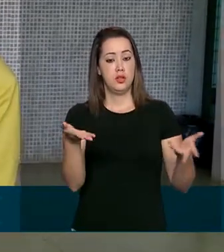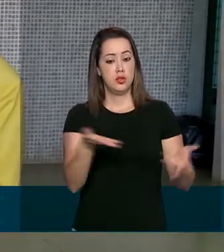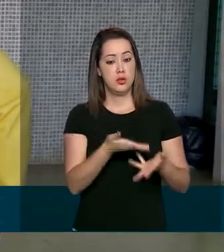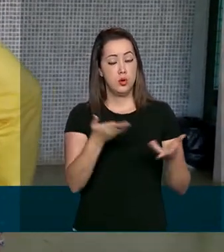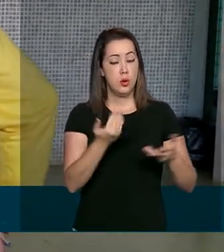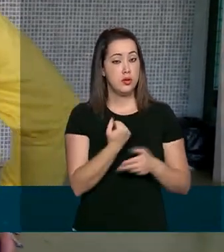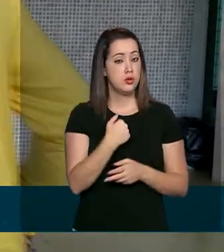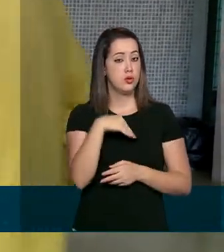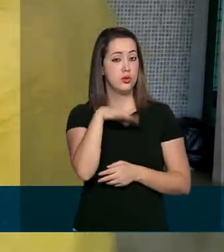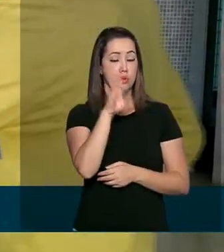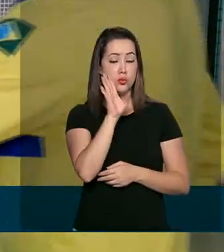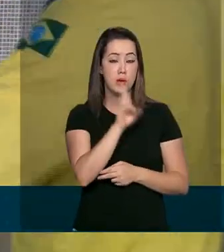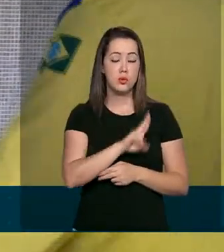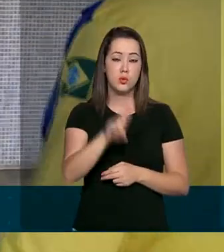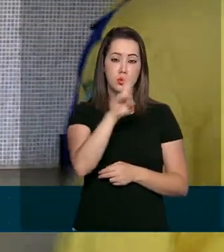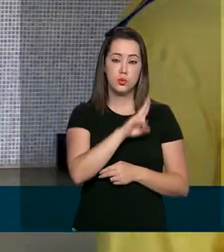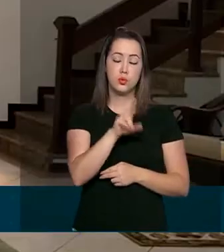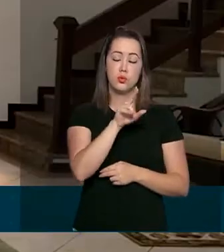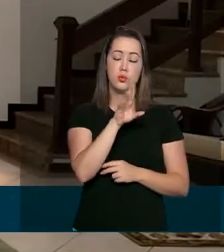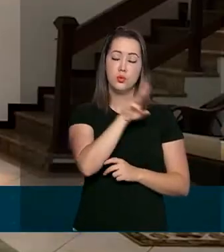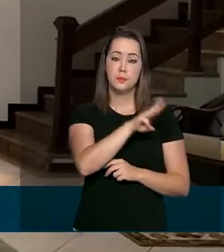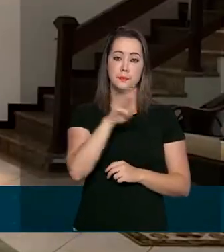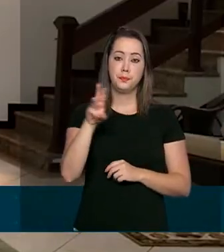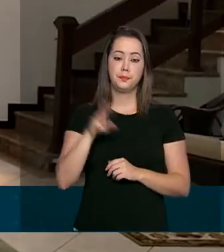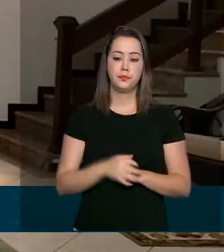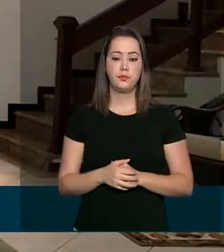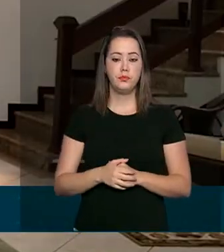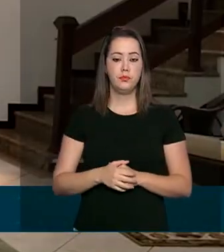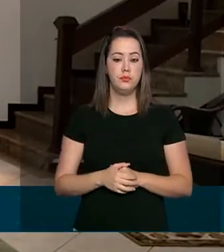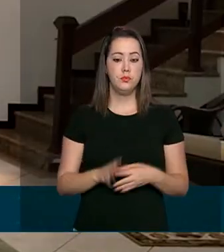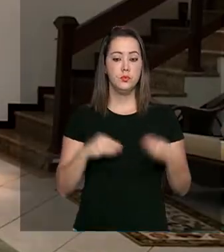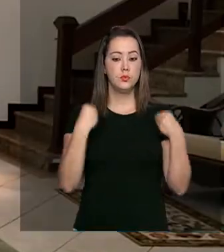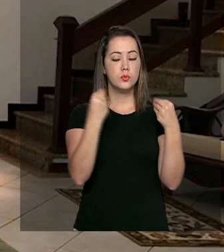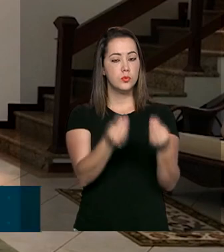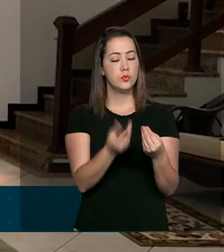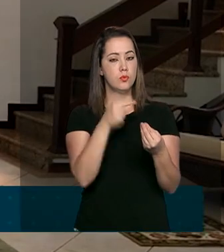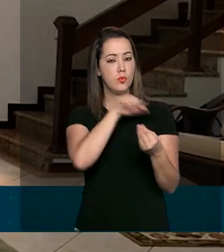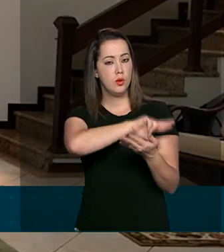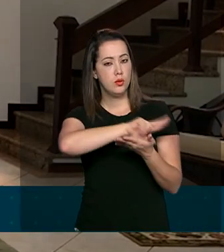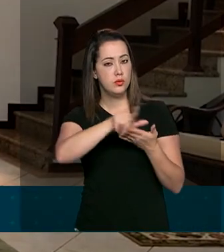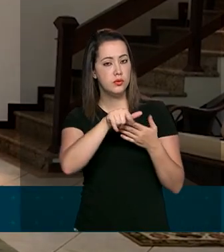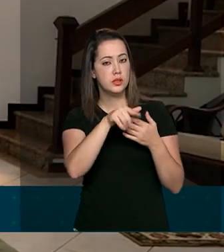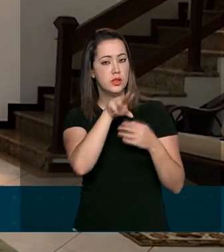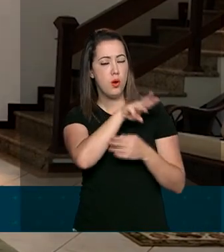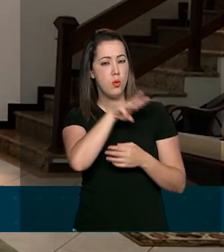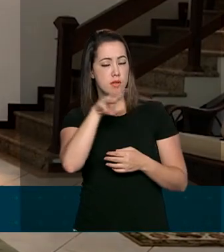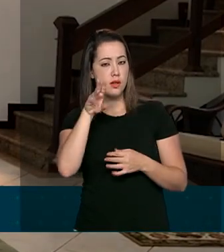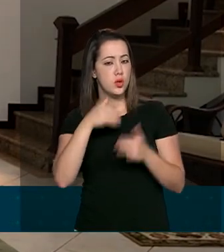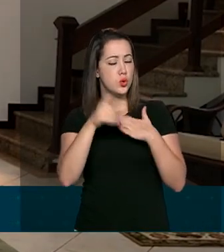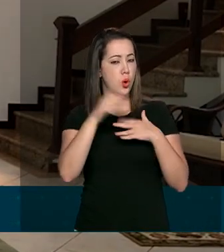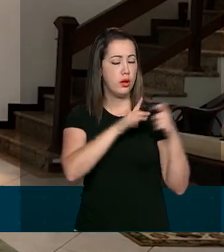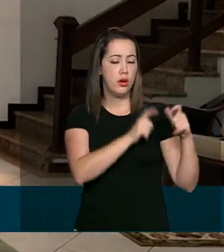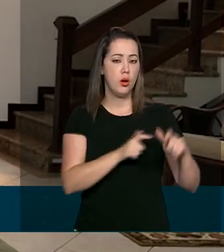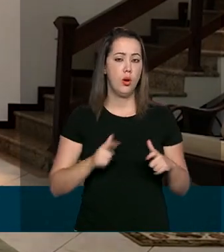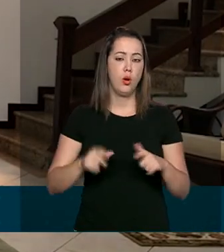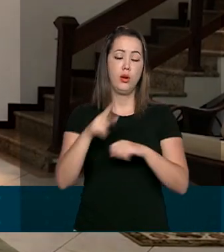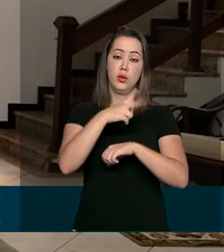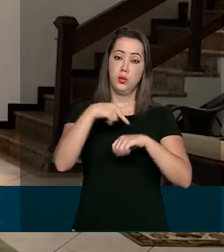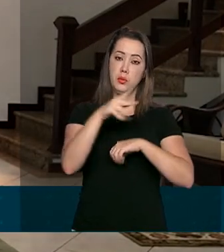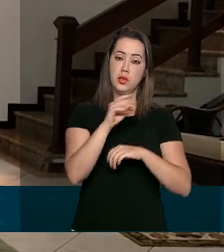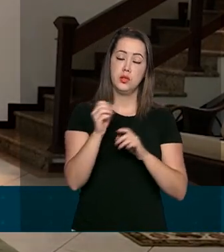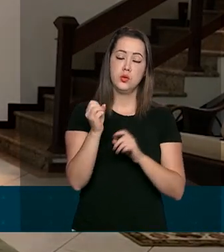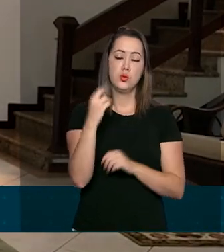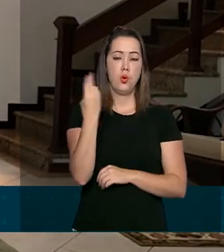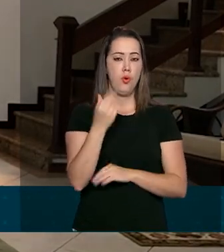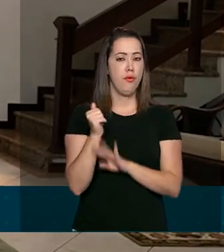de aceleração do consumo digital. Para enviar a encomenda a qualquer parte do país ou no exterior, as pequenas